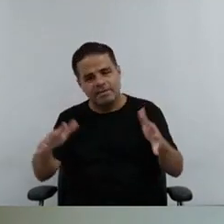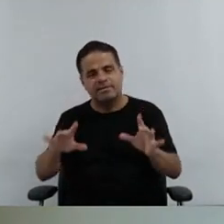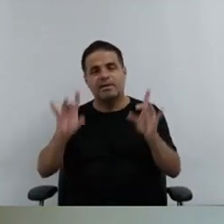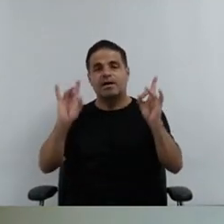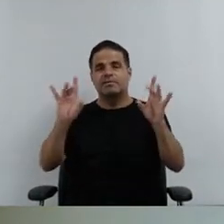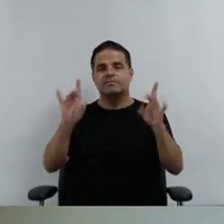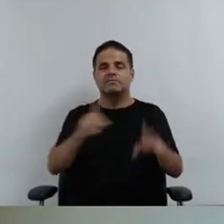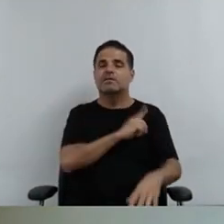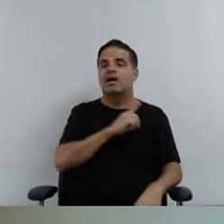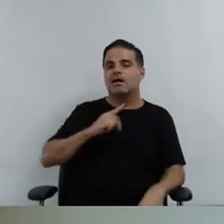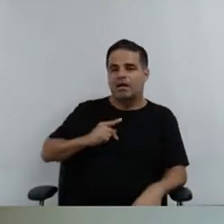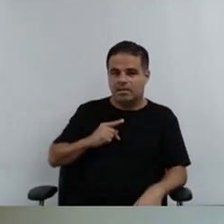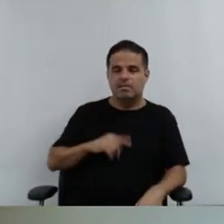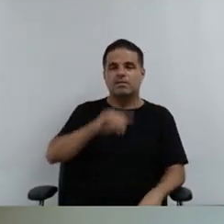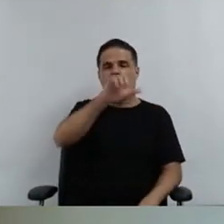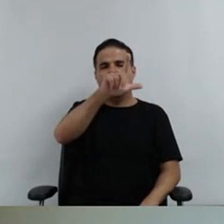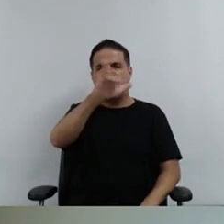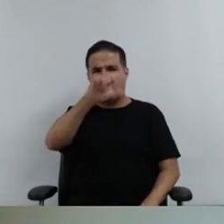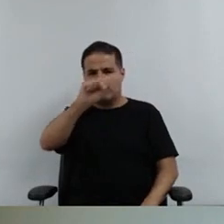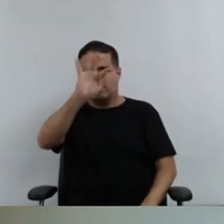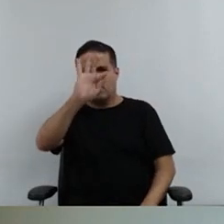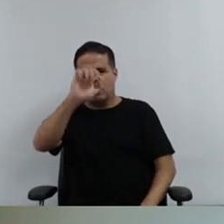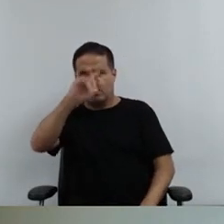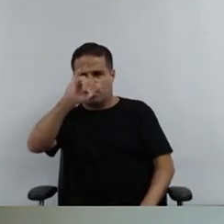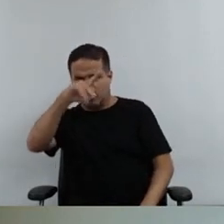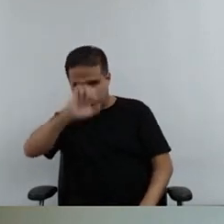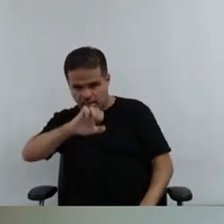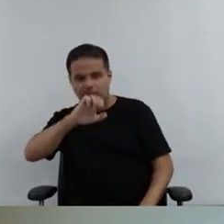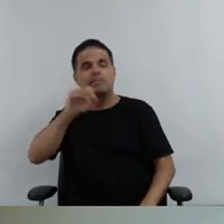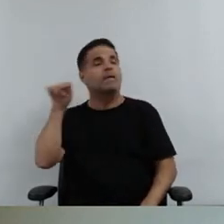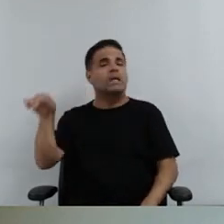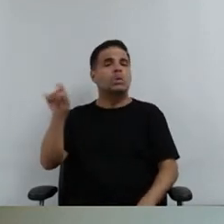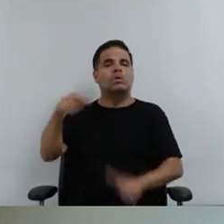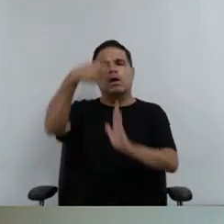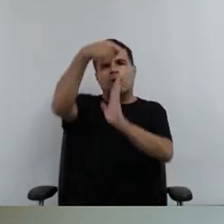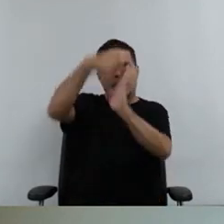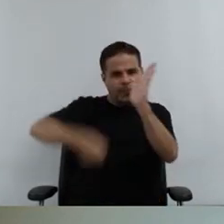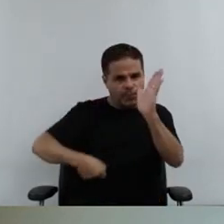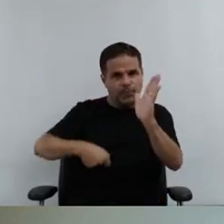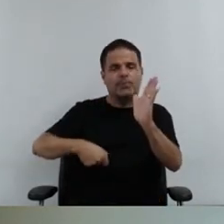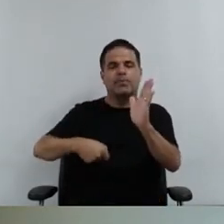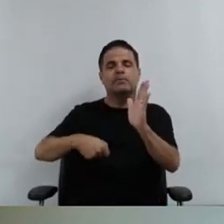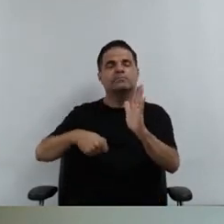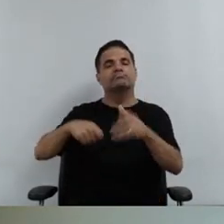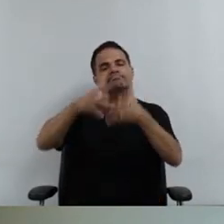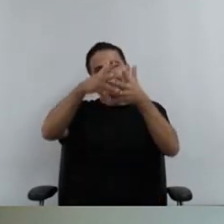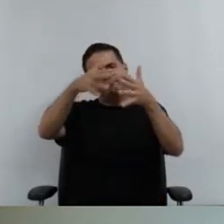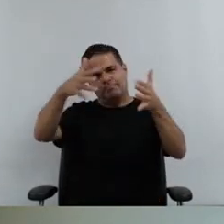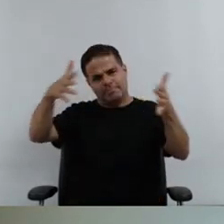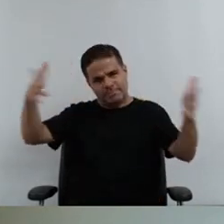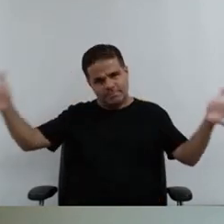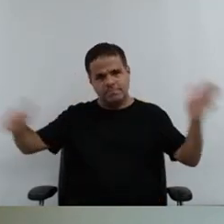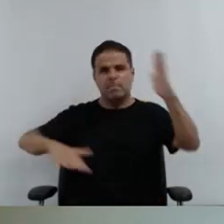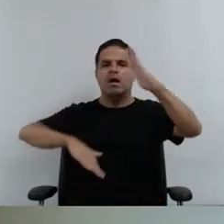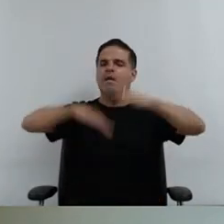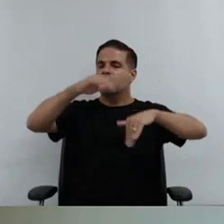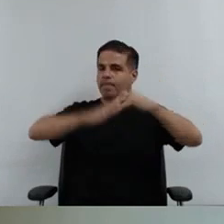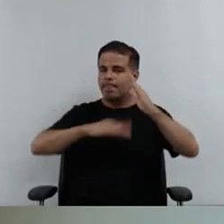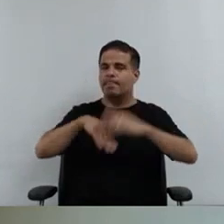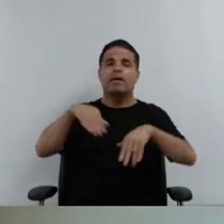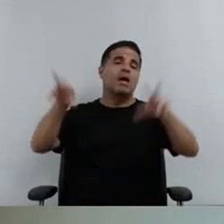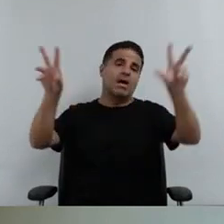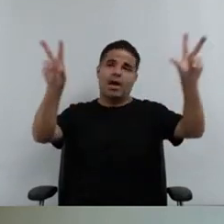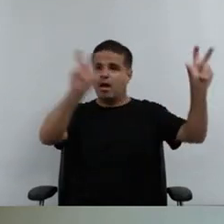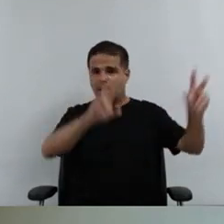defensor público Luiz Felipe Fagundes, que é o relator do processo de expansão da Defensoria, que é o assunto